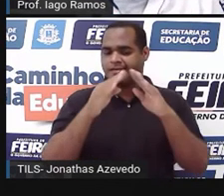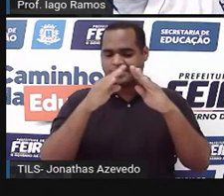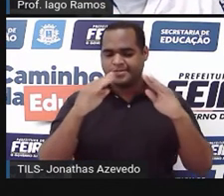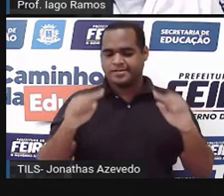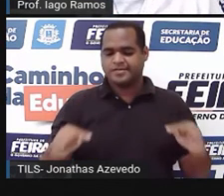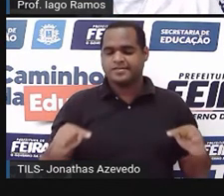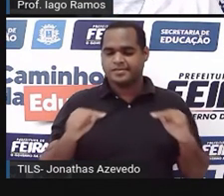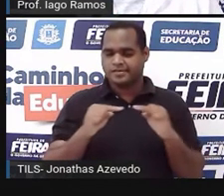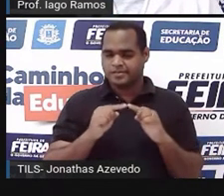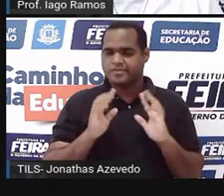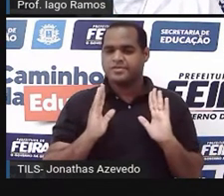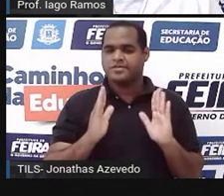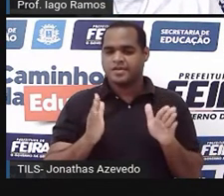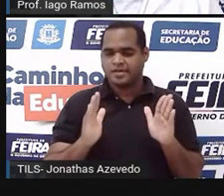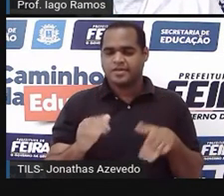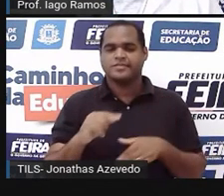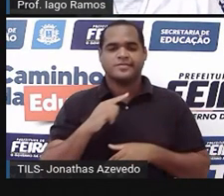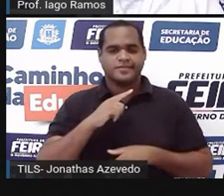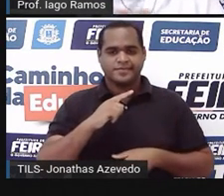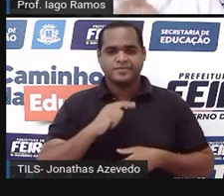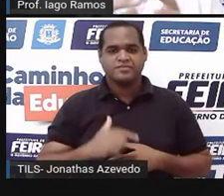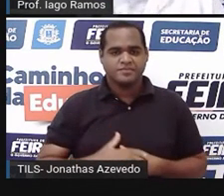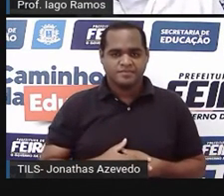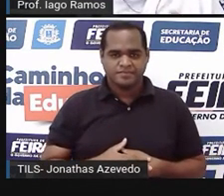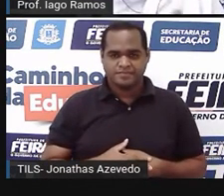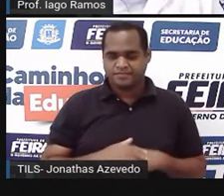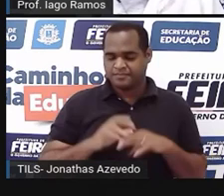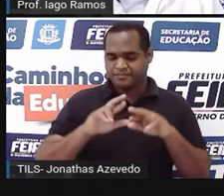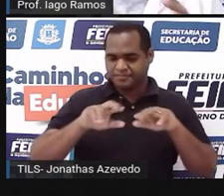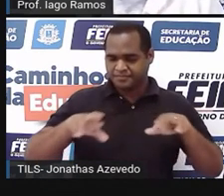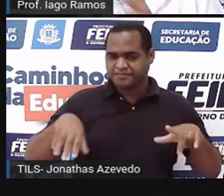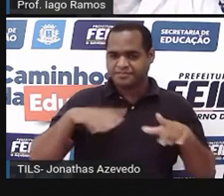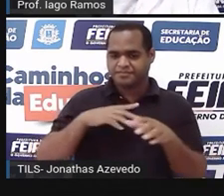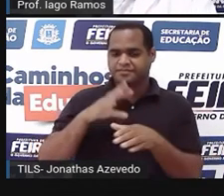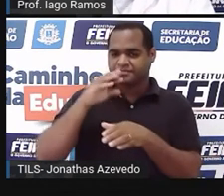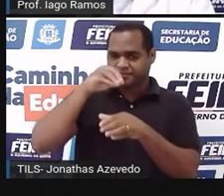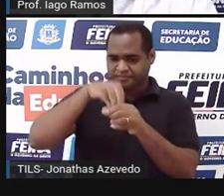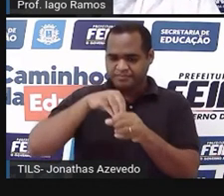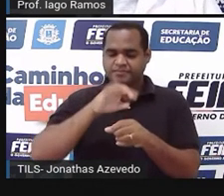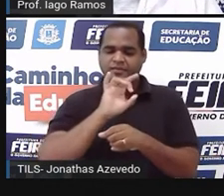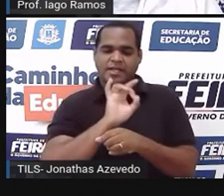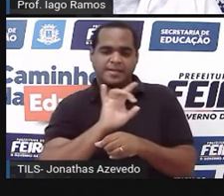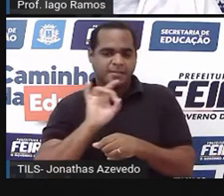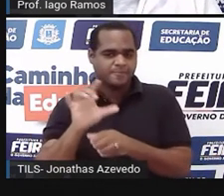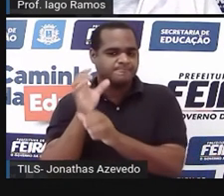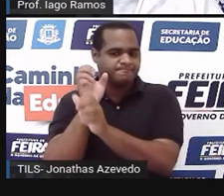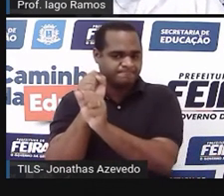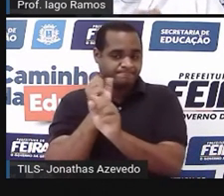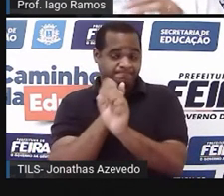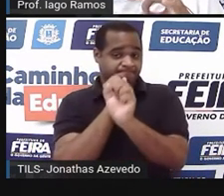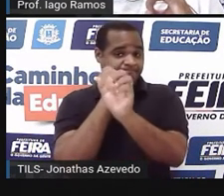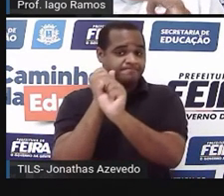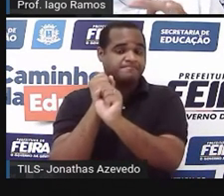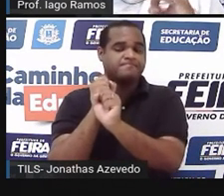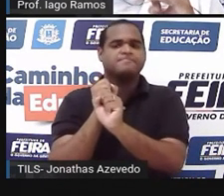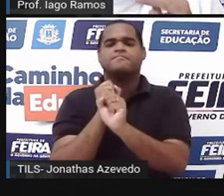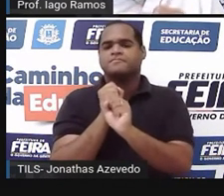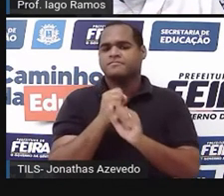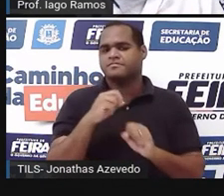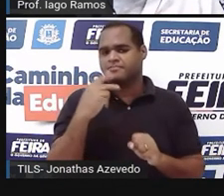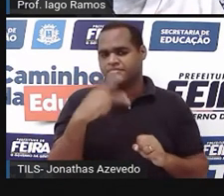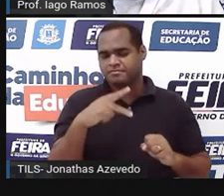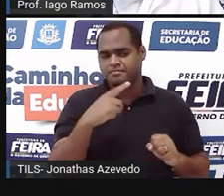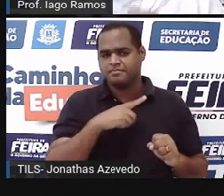acabou de fazer, com esses ângulos internos de cada triângulo, eu quero que você tente